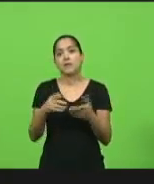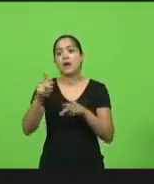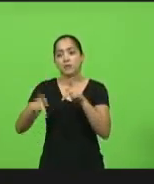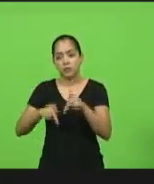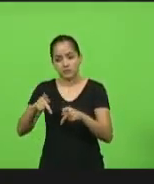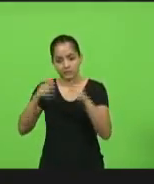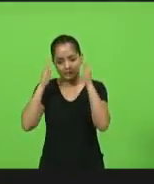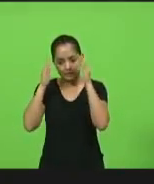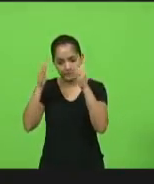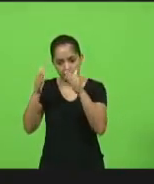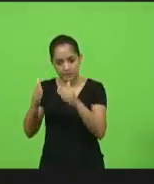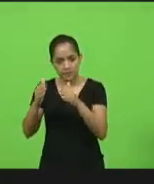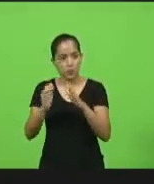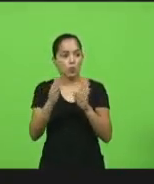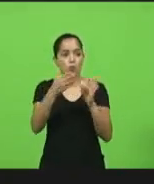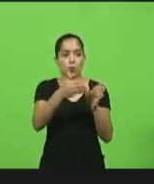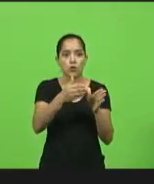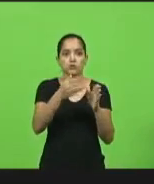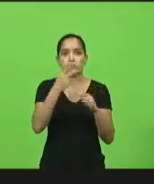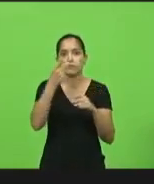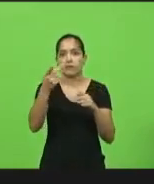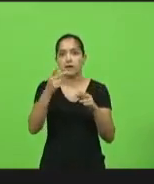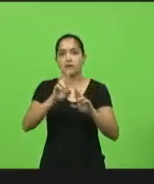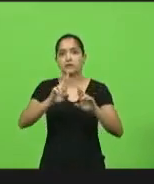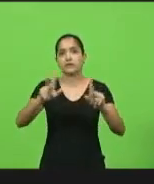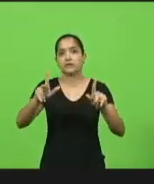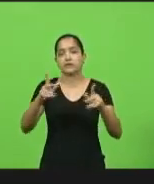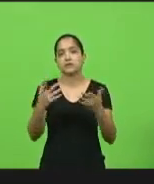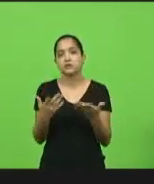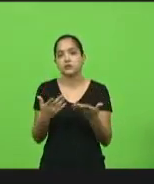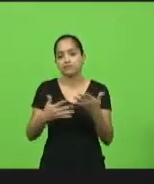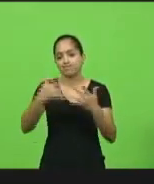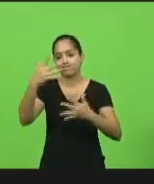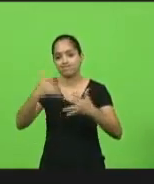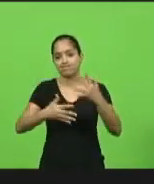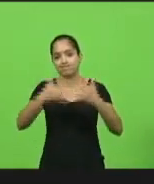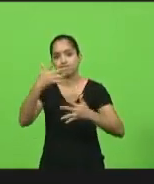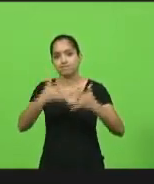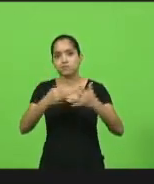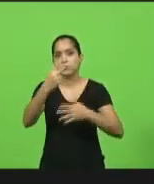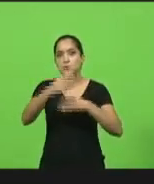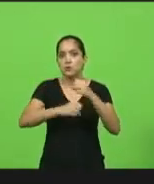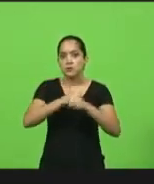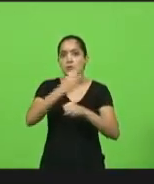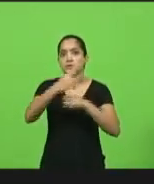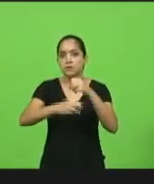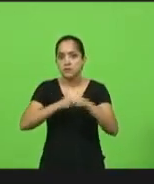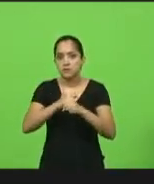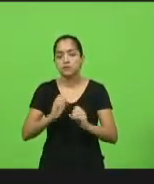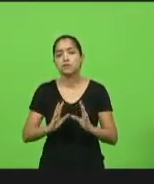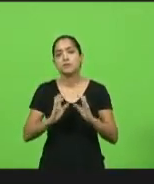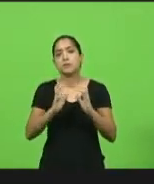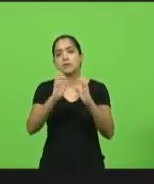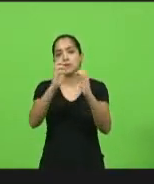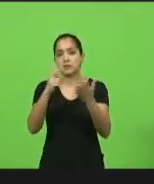uma linha. O outro lado fala o contrário. Segue outra linha. Nós vamos ficar mais um ano, dois anos, três anos brigando em parlamento, em tribuna e não resolvendo nada.